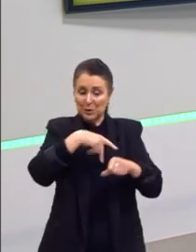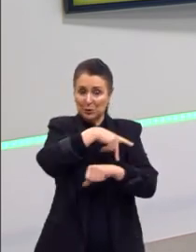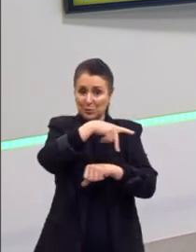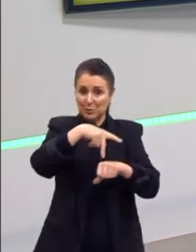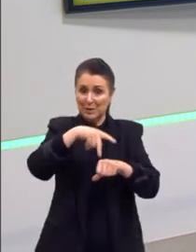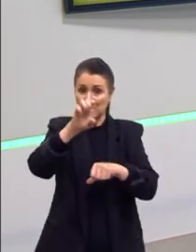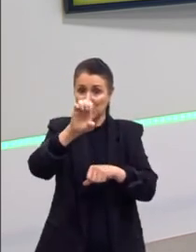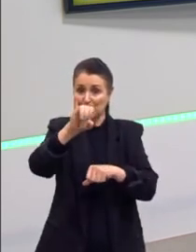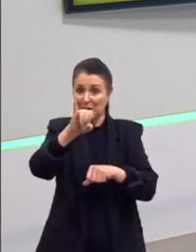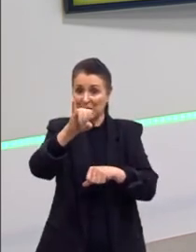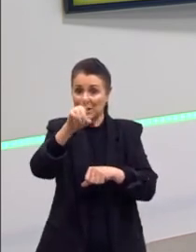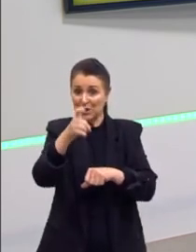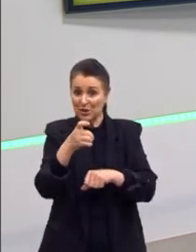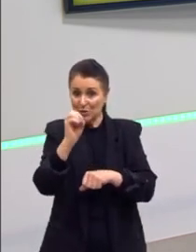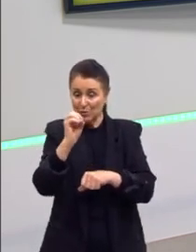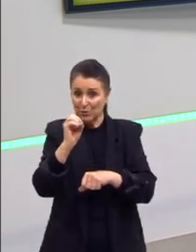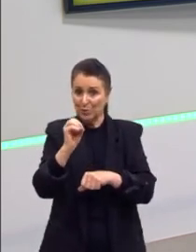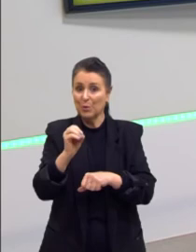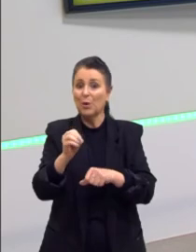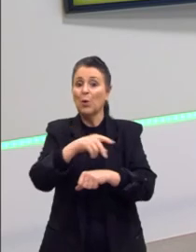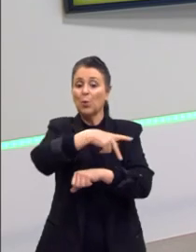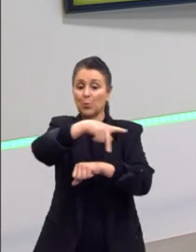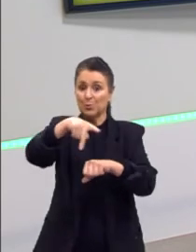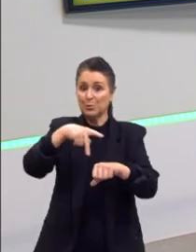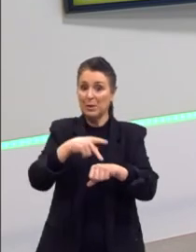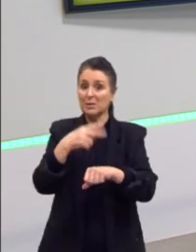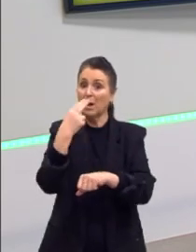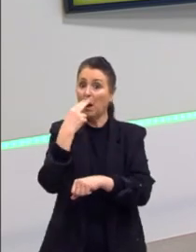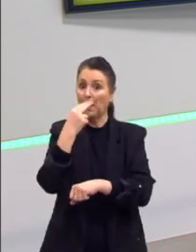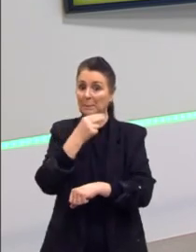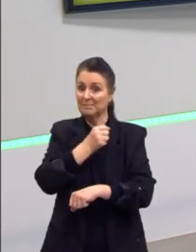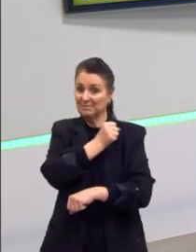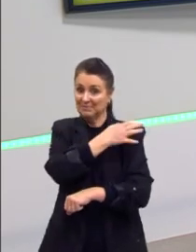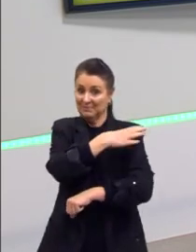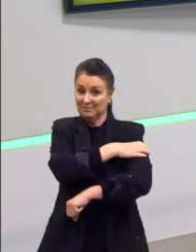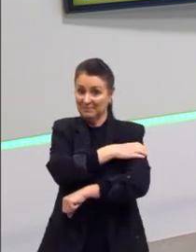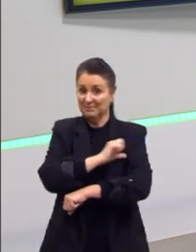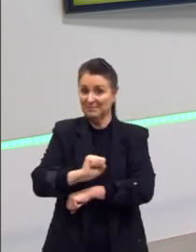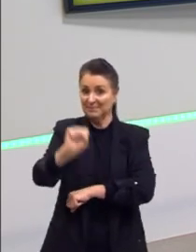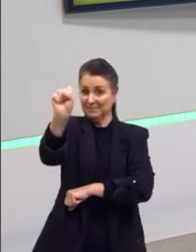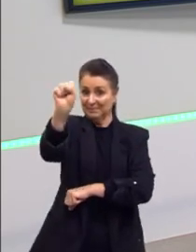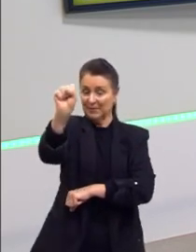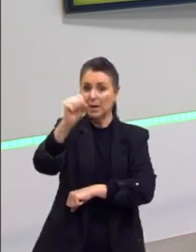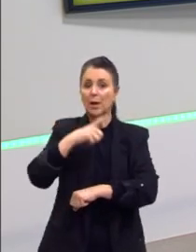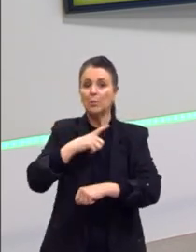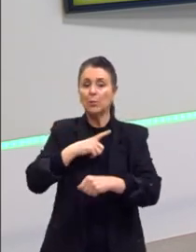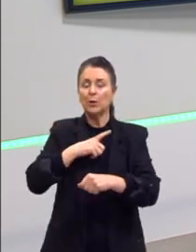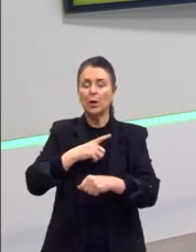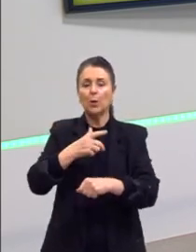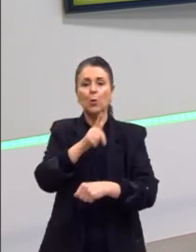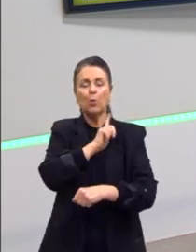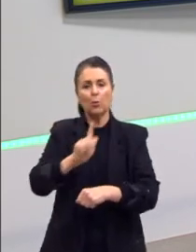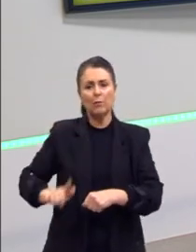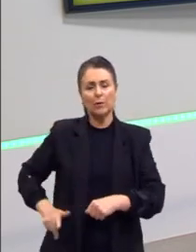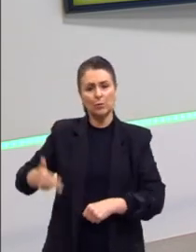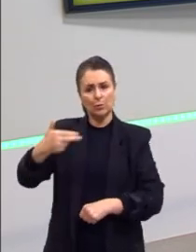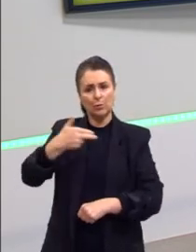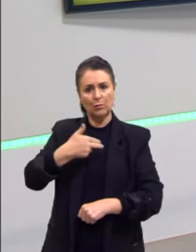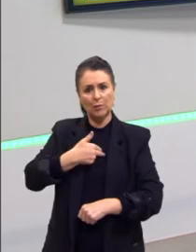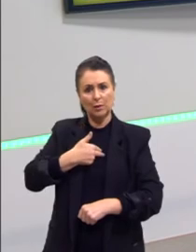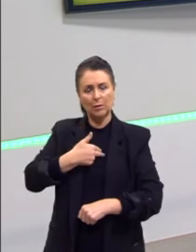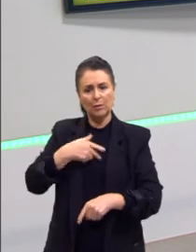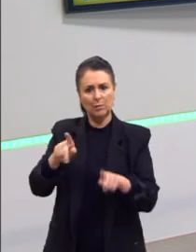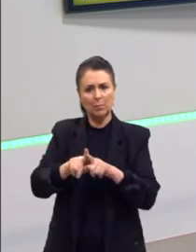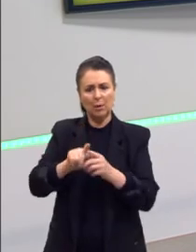do eixo, os países nazi-fascistas, até porque o Getúlio tinha um governo totalitário aqui. Então, se ficava na dúvida, o